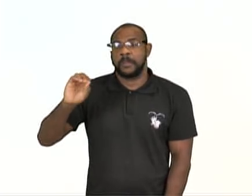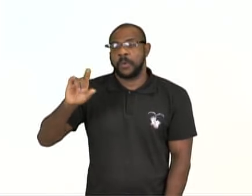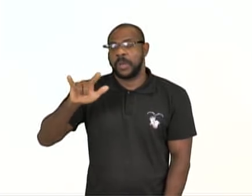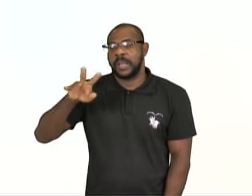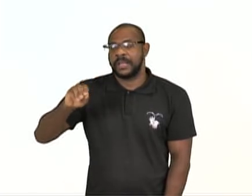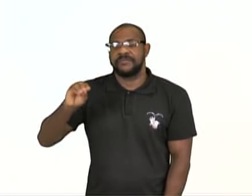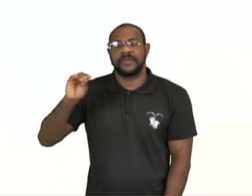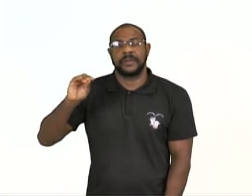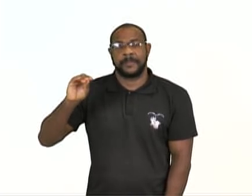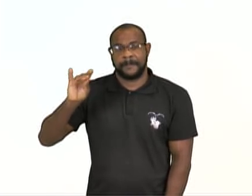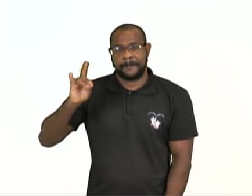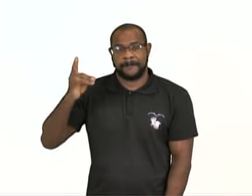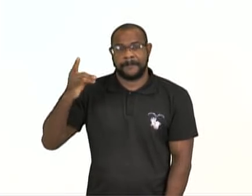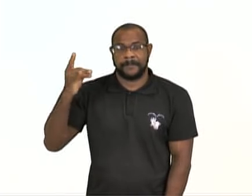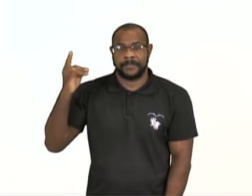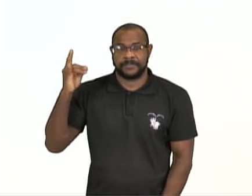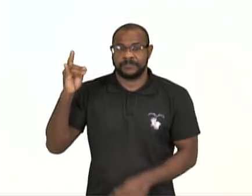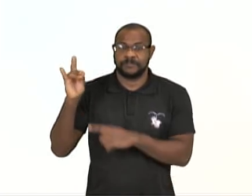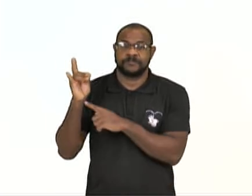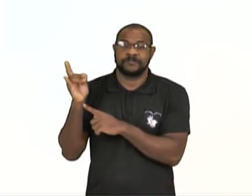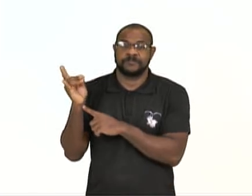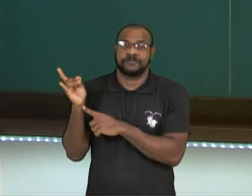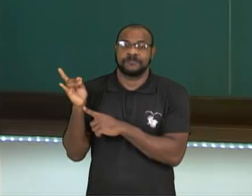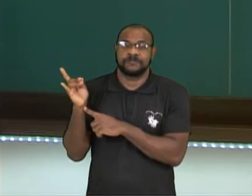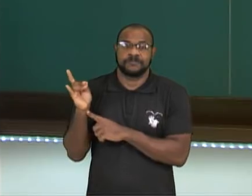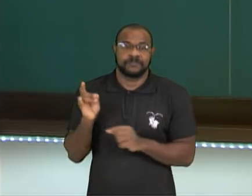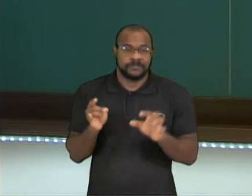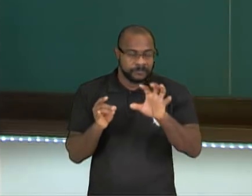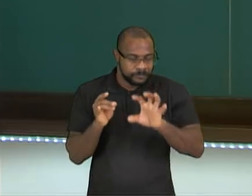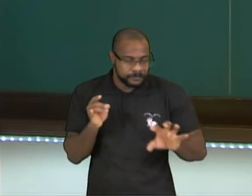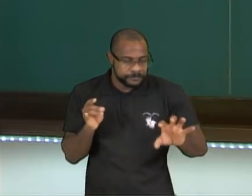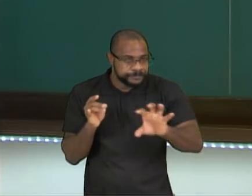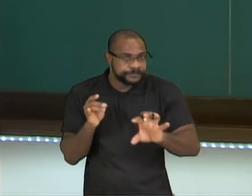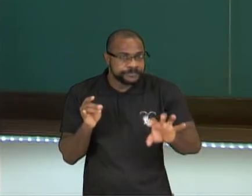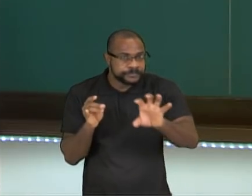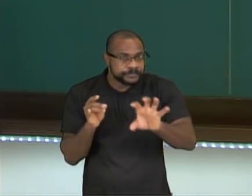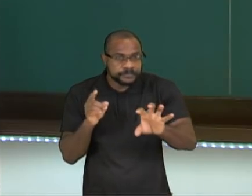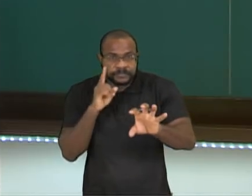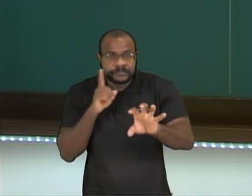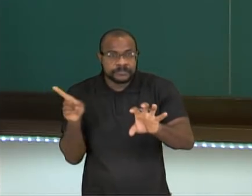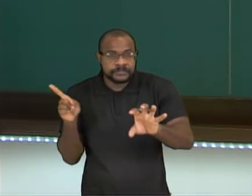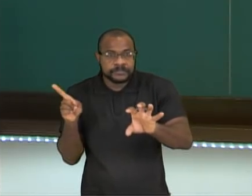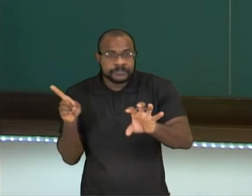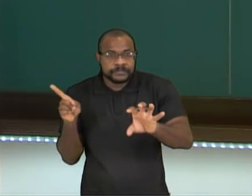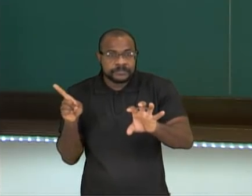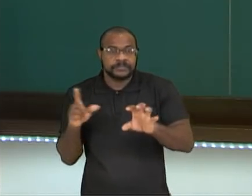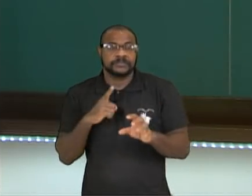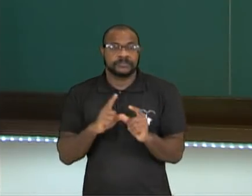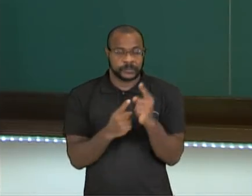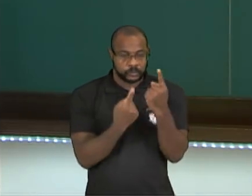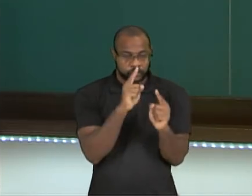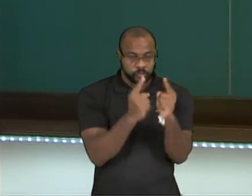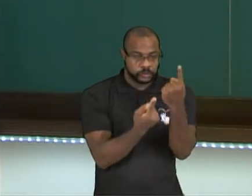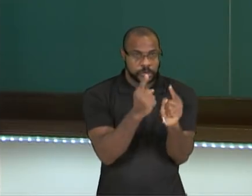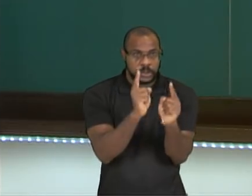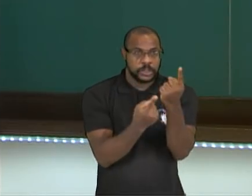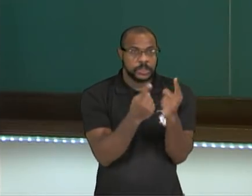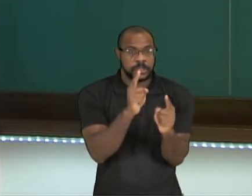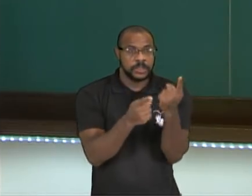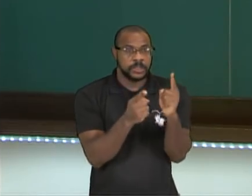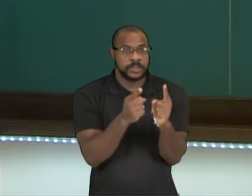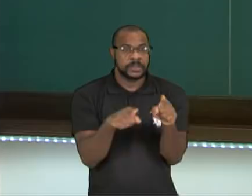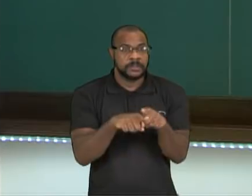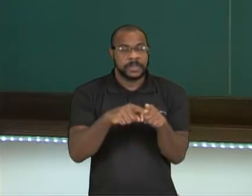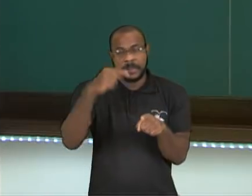E um destaque da Bolívia para essa parte aqui. A parte do Chile e a parte